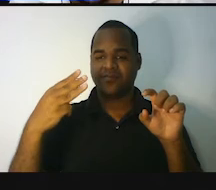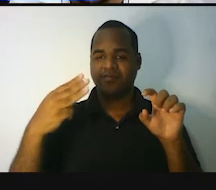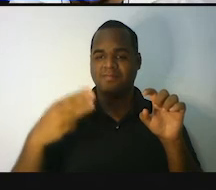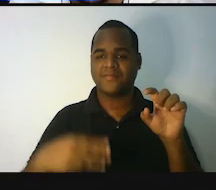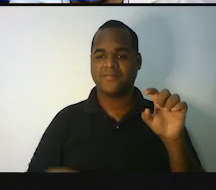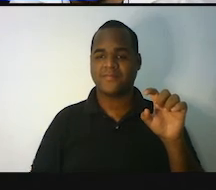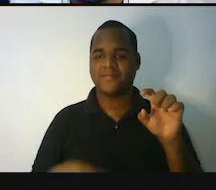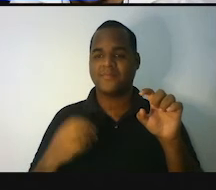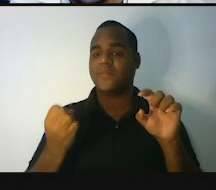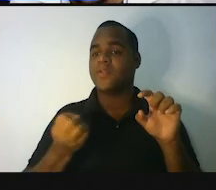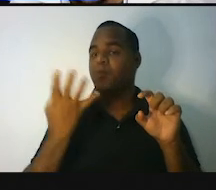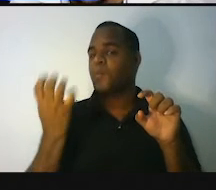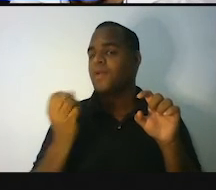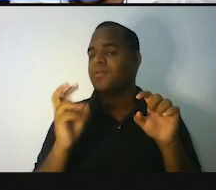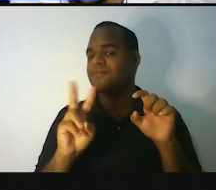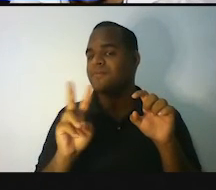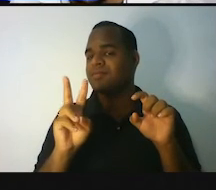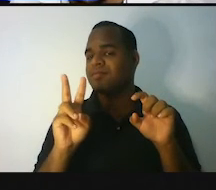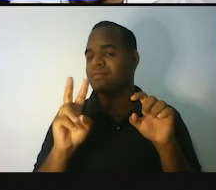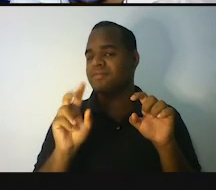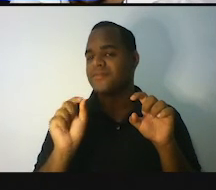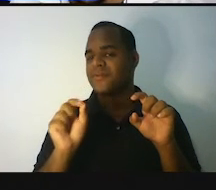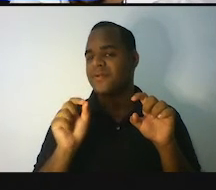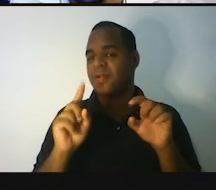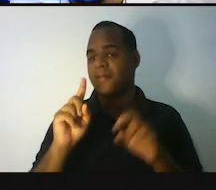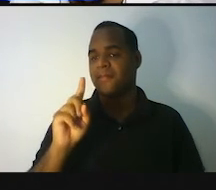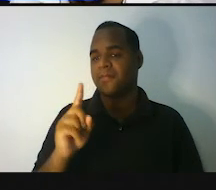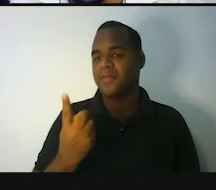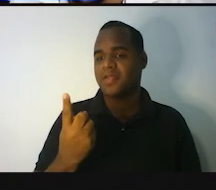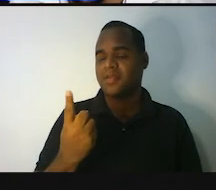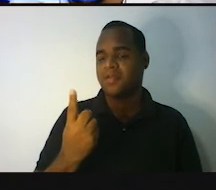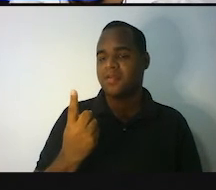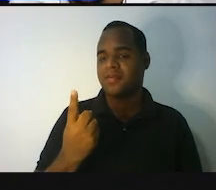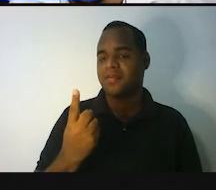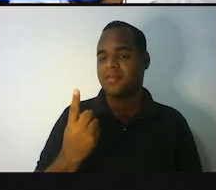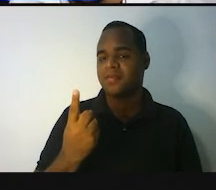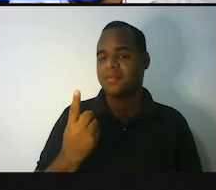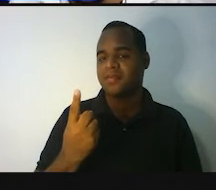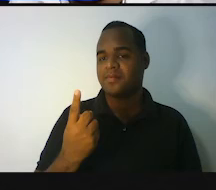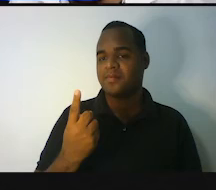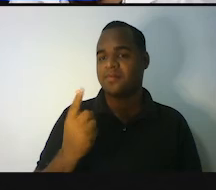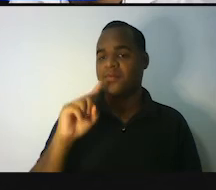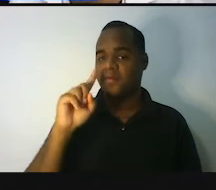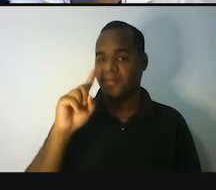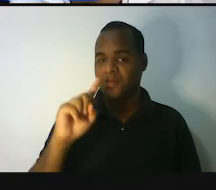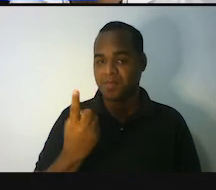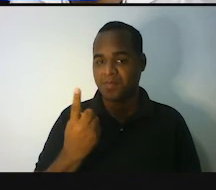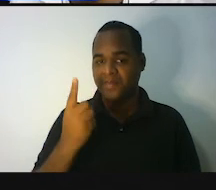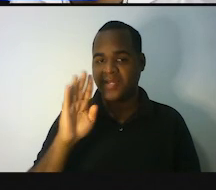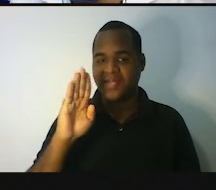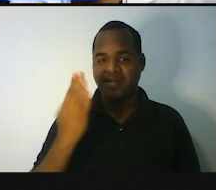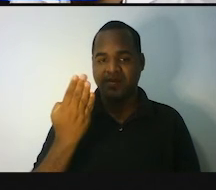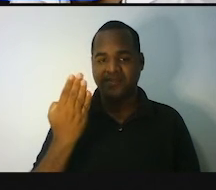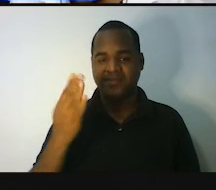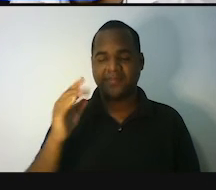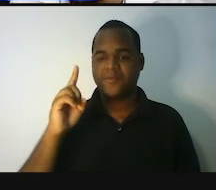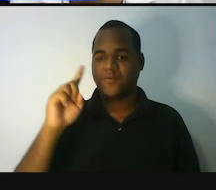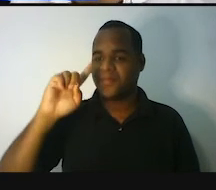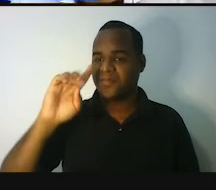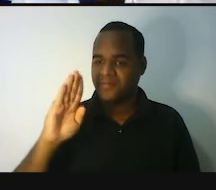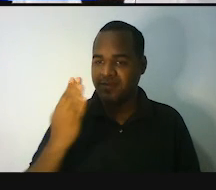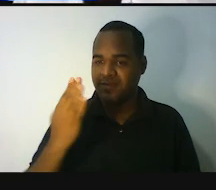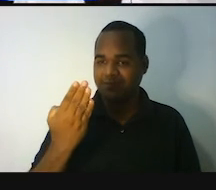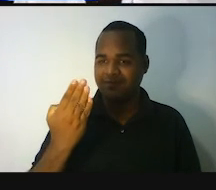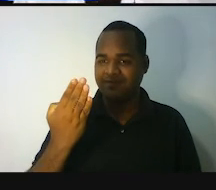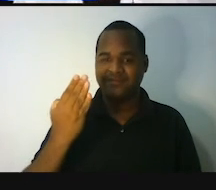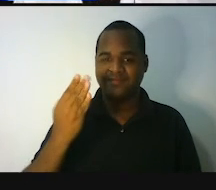vale, ó, um milhão. Mil mil, bilhão, um bilhão